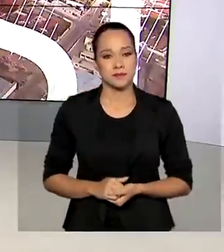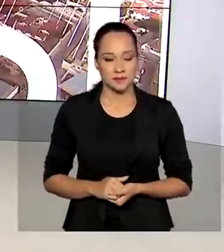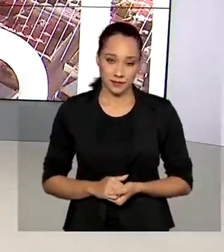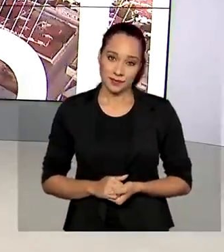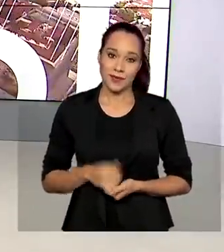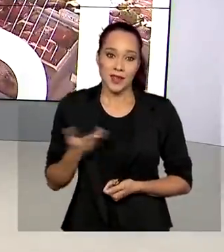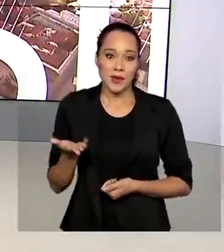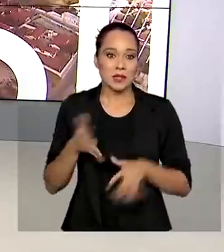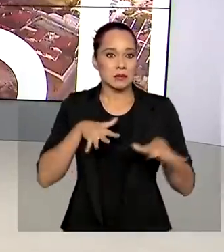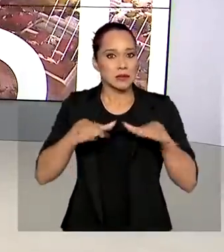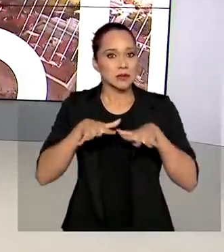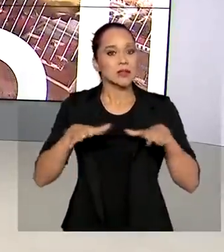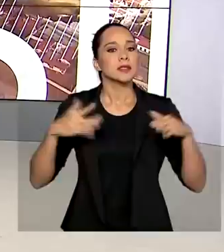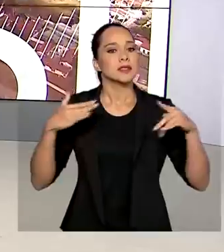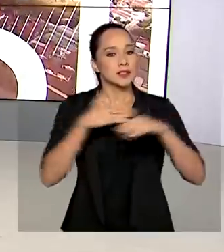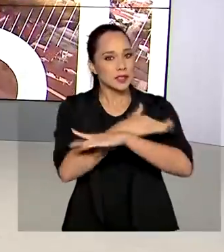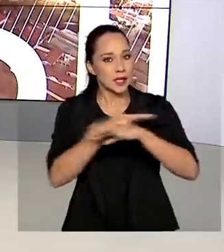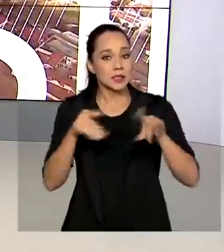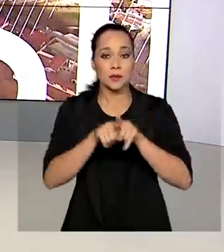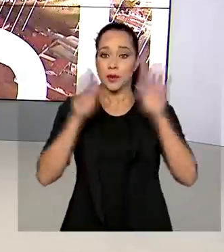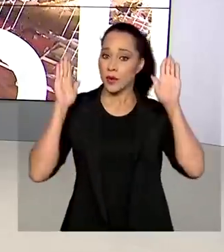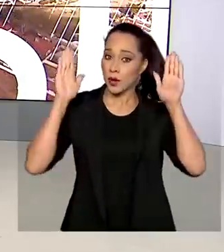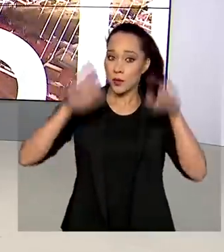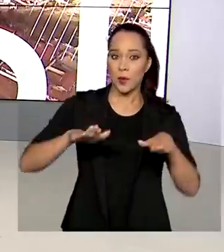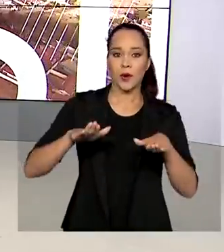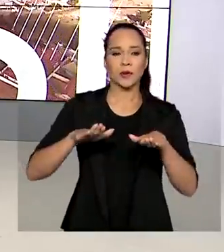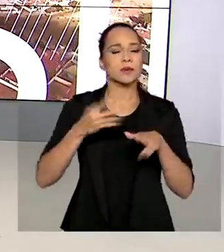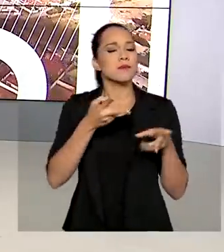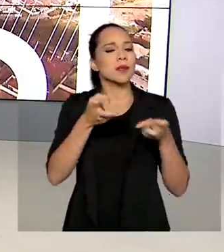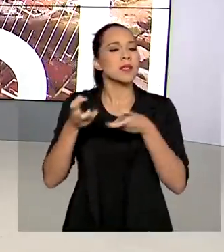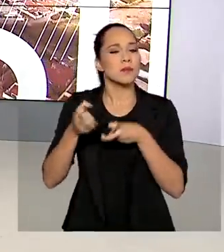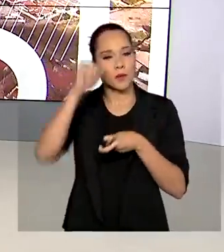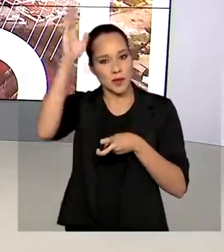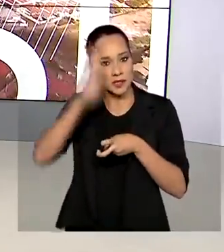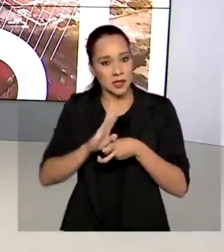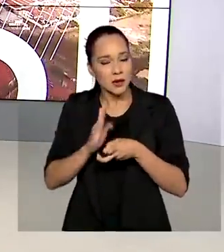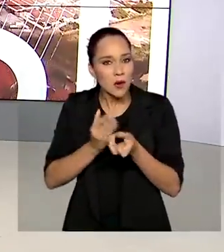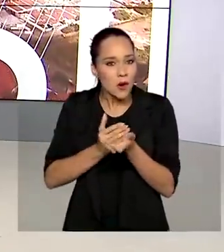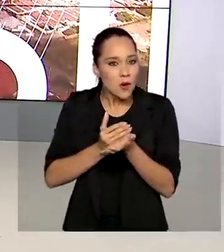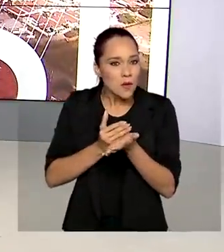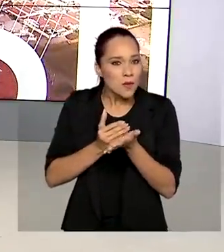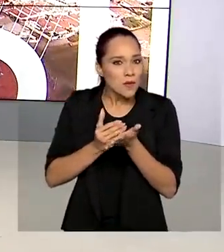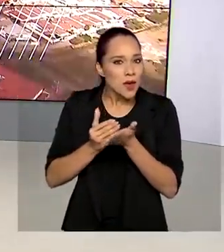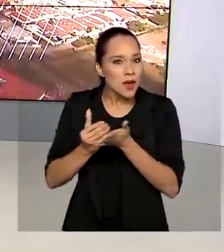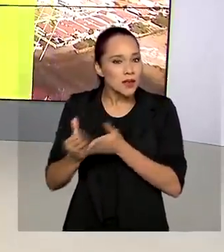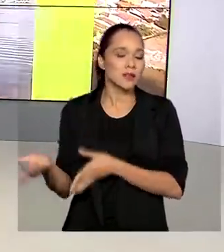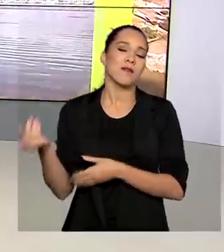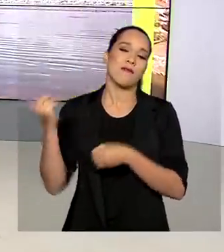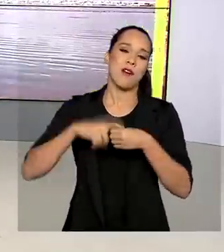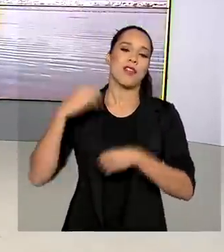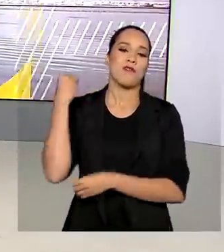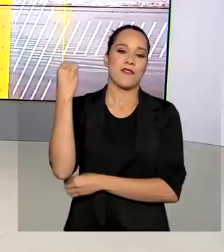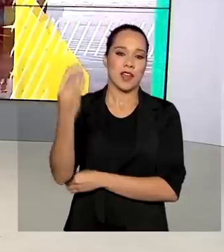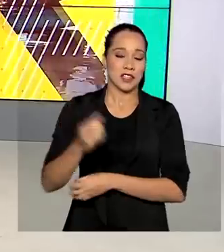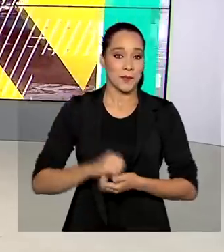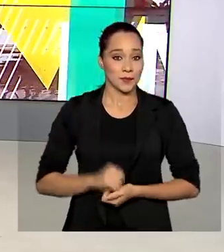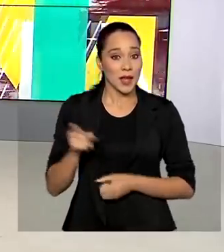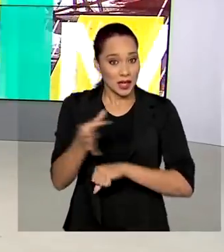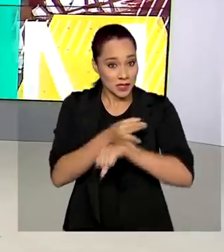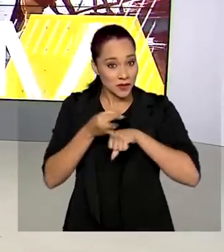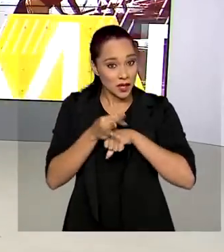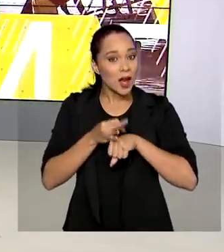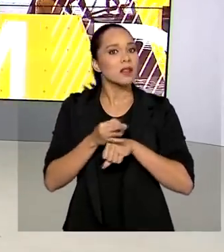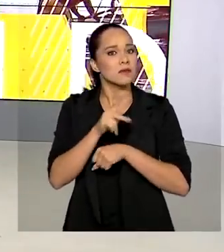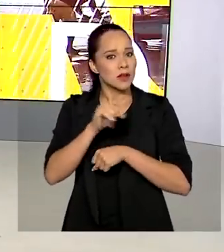com esse movimento nas estradas e nos aeroportos, o que se percebe é que o brasileiro agora começa a retomar as viagens. Este feriado